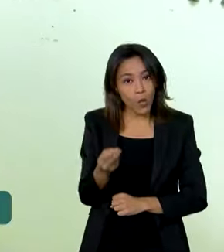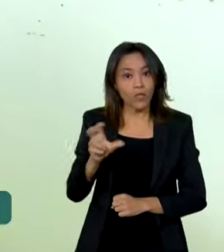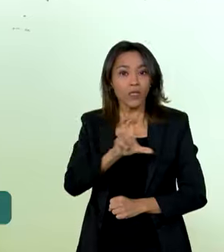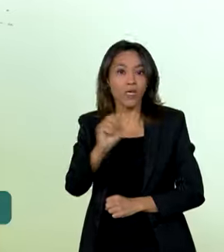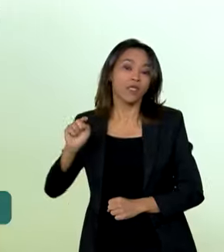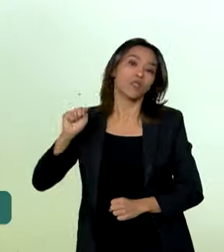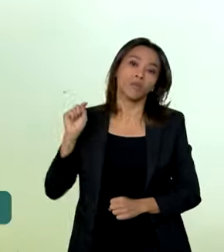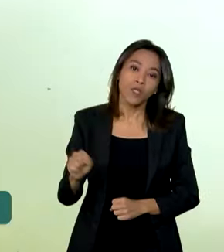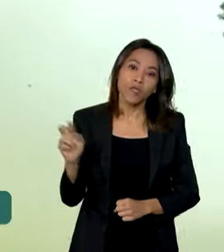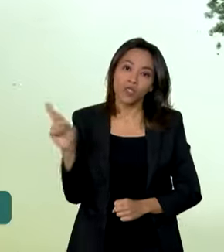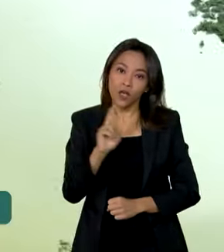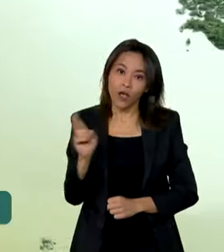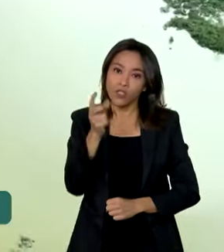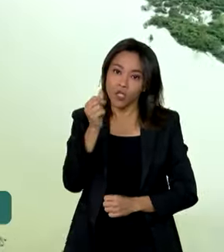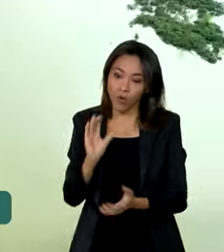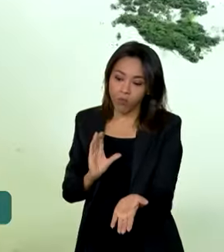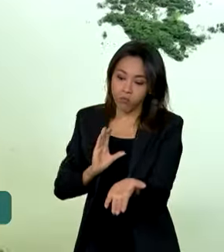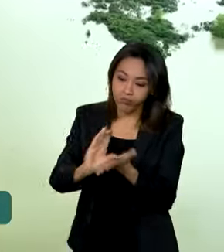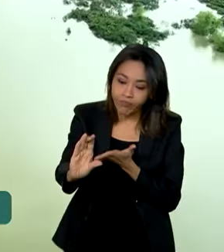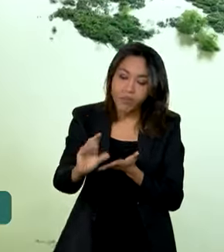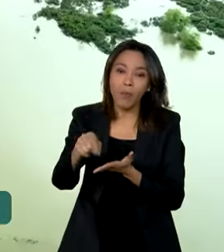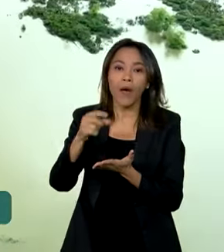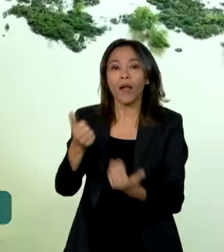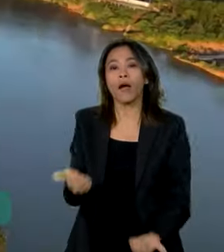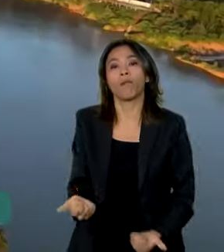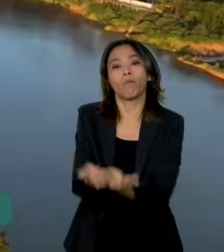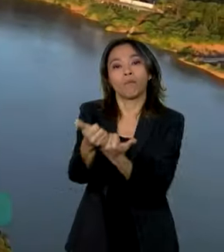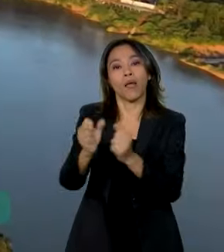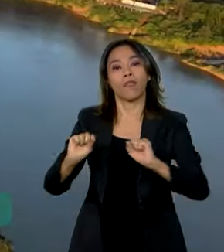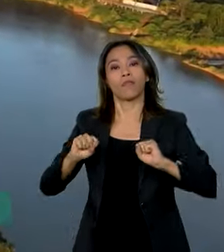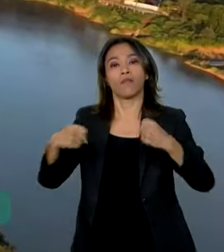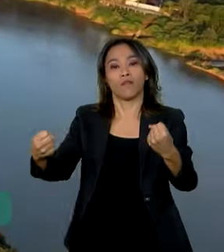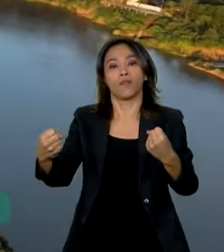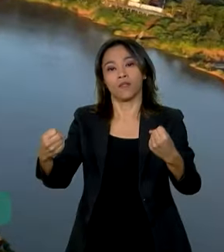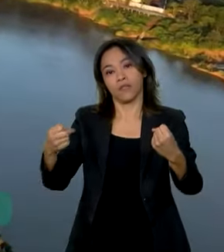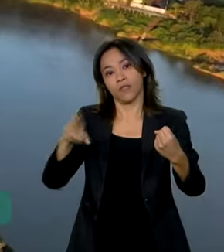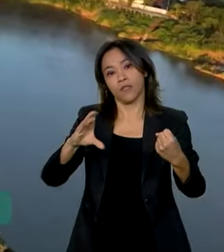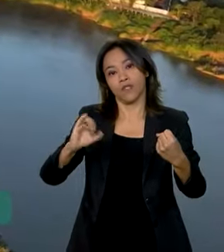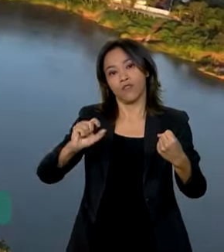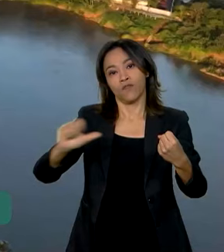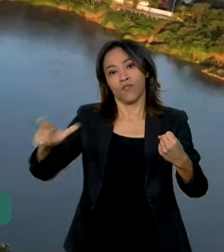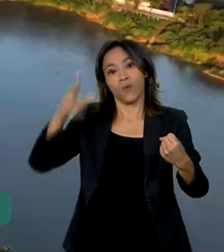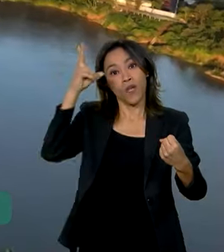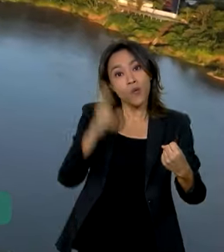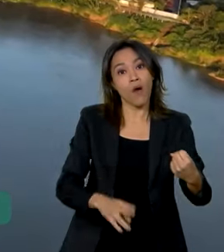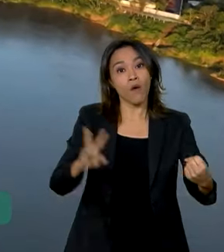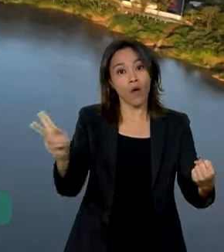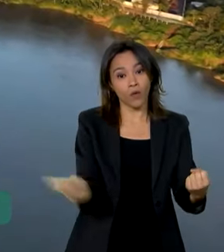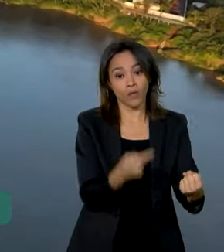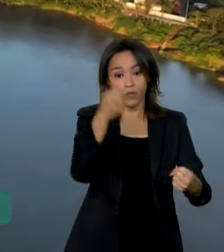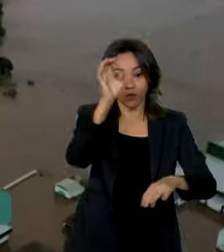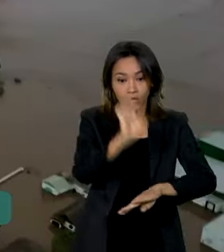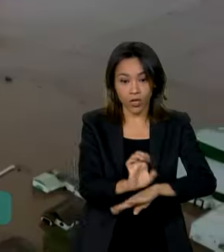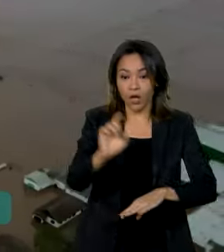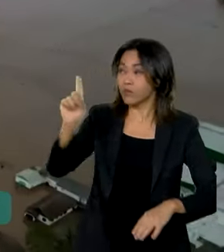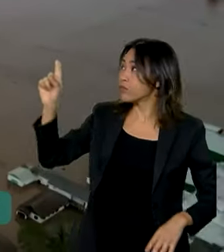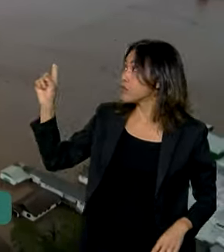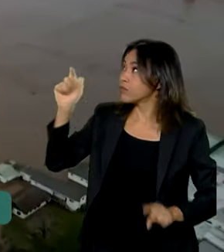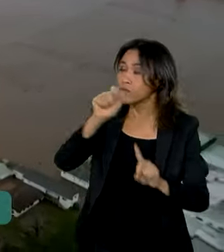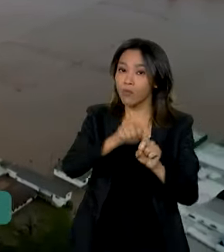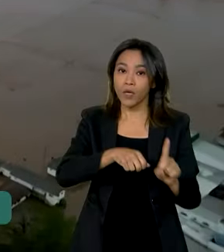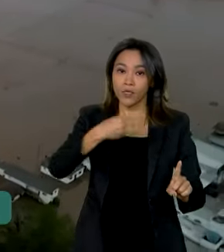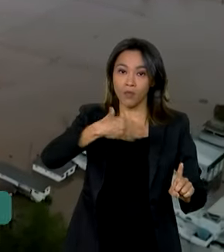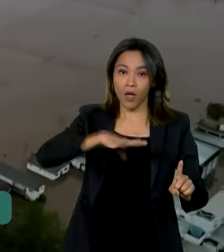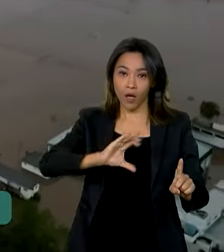para ações de defesa civil em todo o Brasil. Foi o que aconteceu no Rio Grande do Sul em março deste